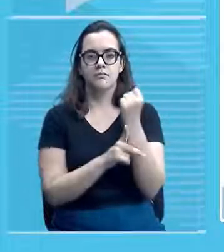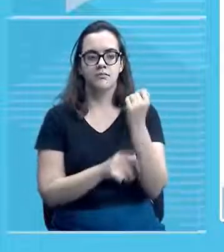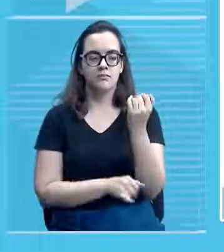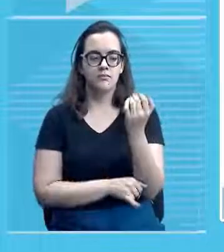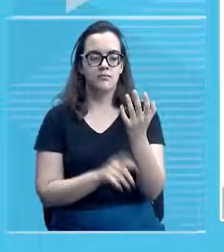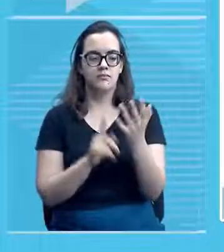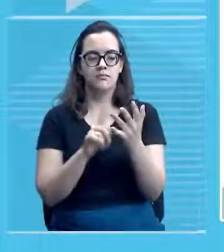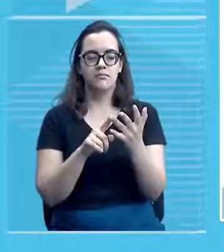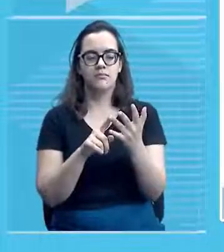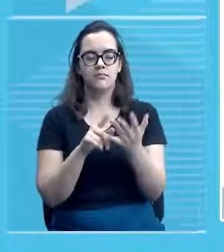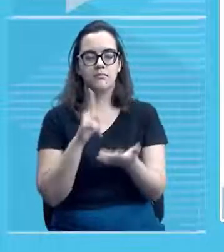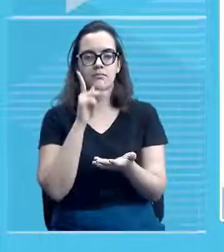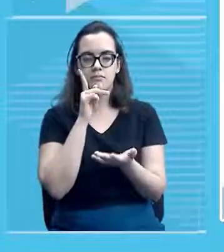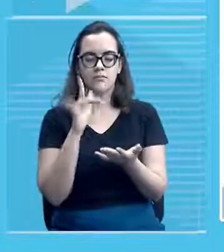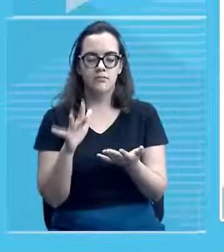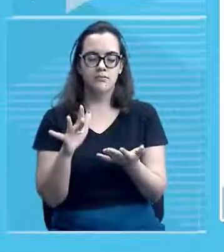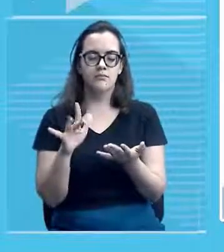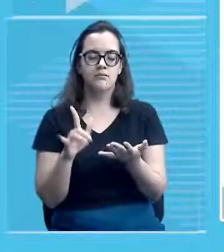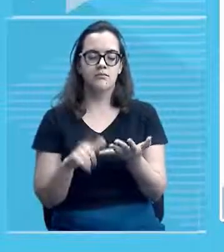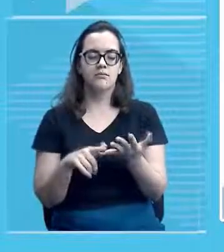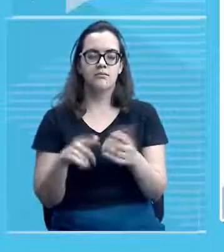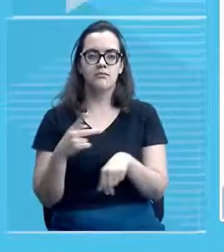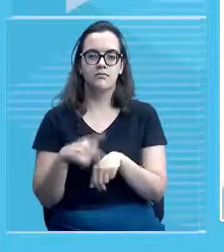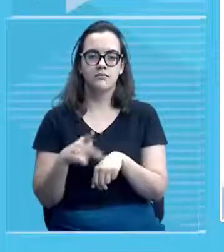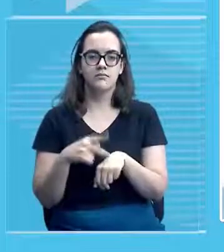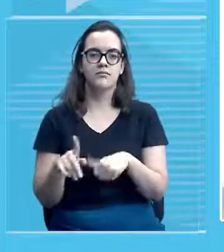Piri aí logo em seguida vem Floriano né?